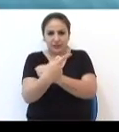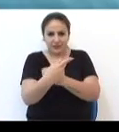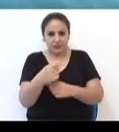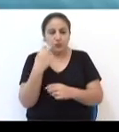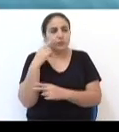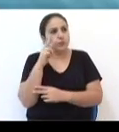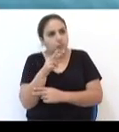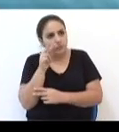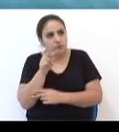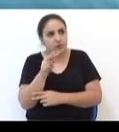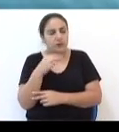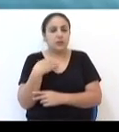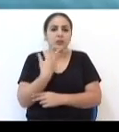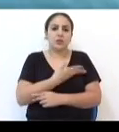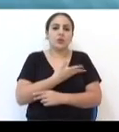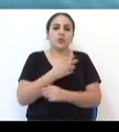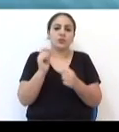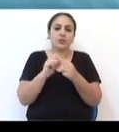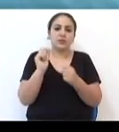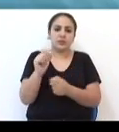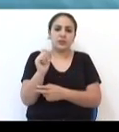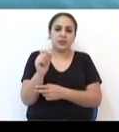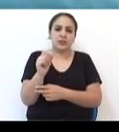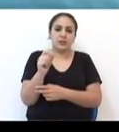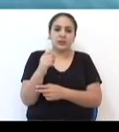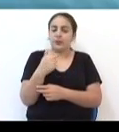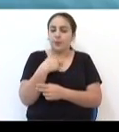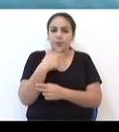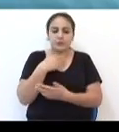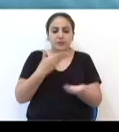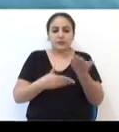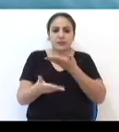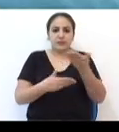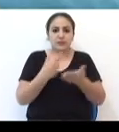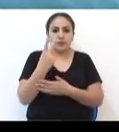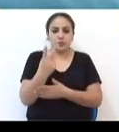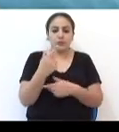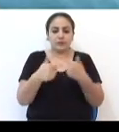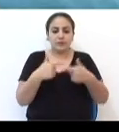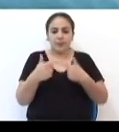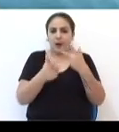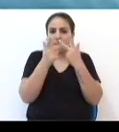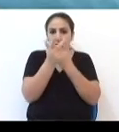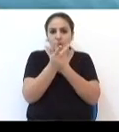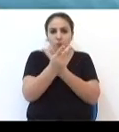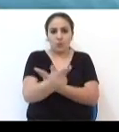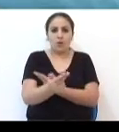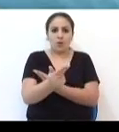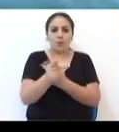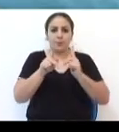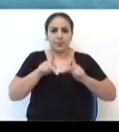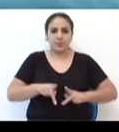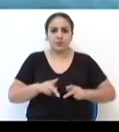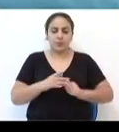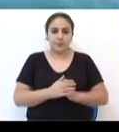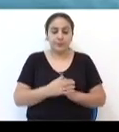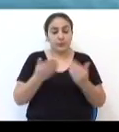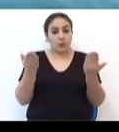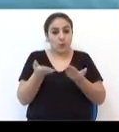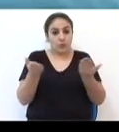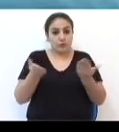o que fazia com que não pudessem atendidos os dois serviços pelas mesmas pessoas.